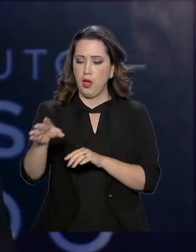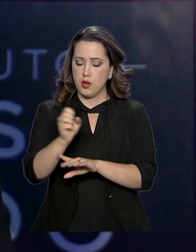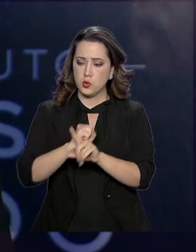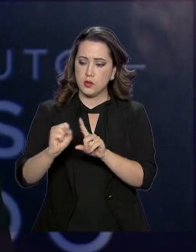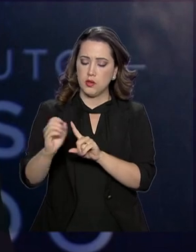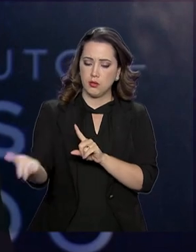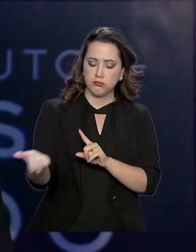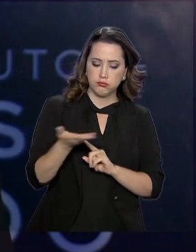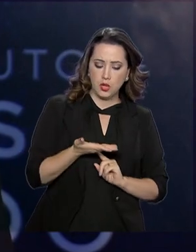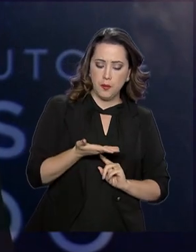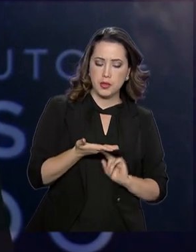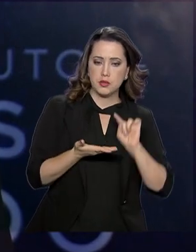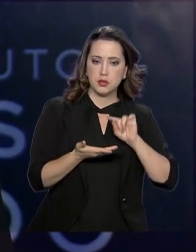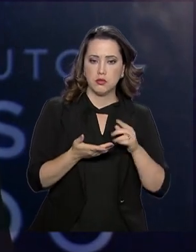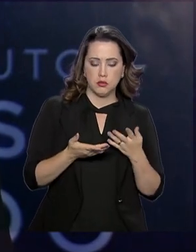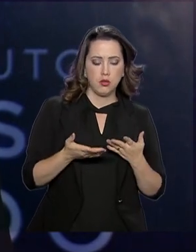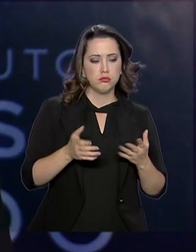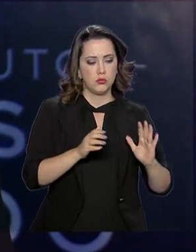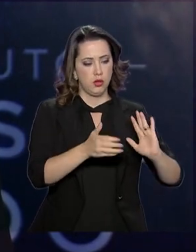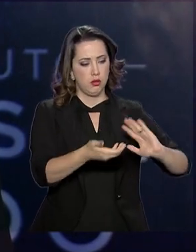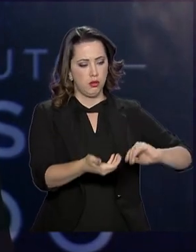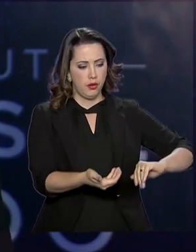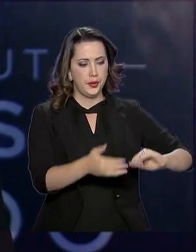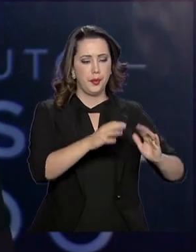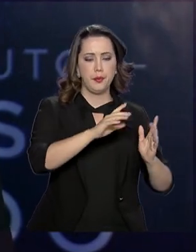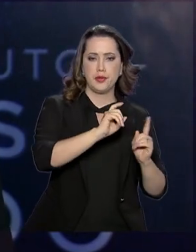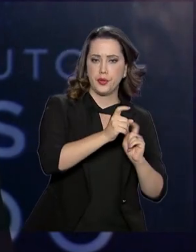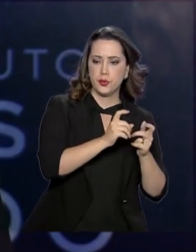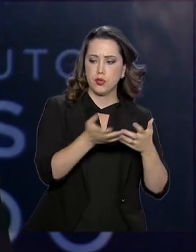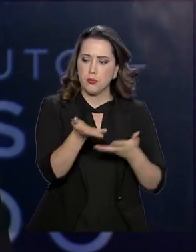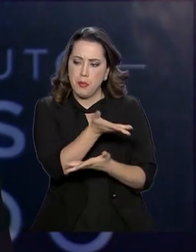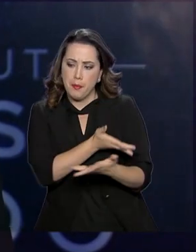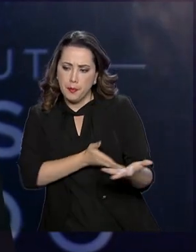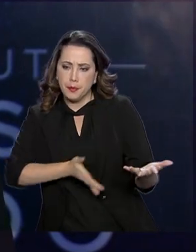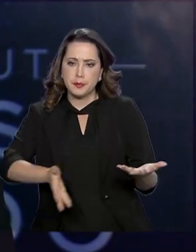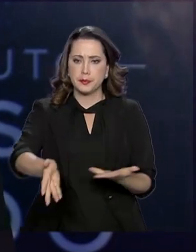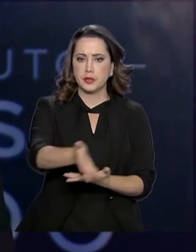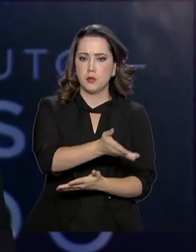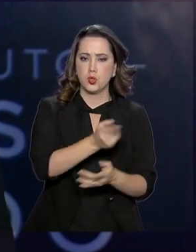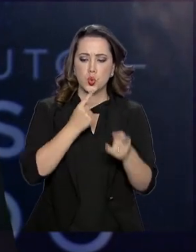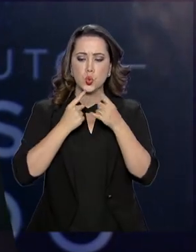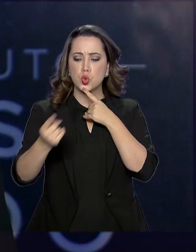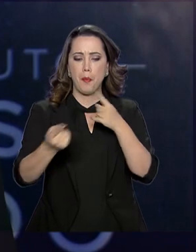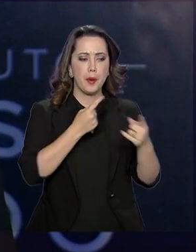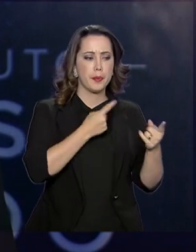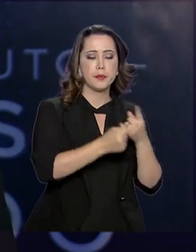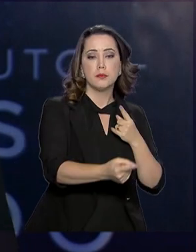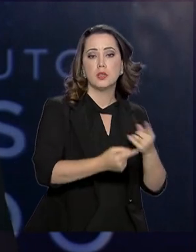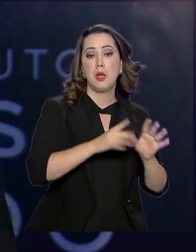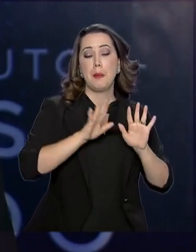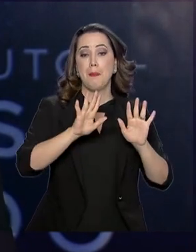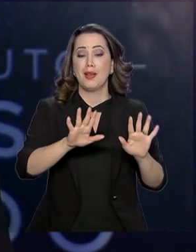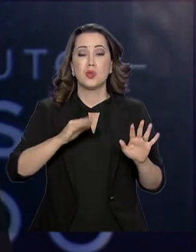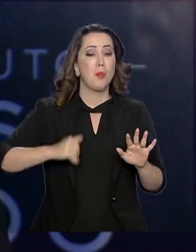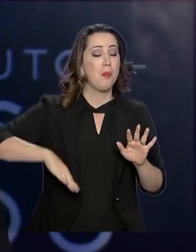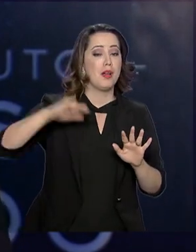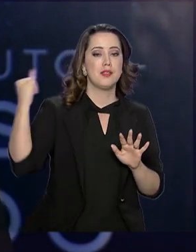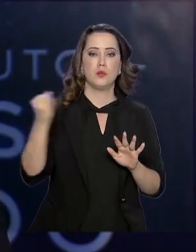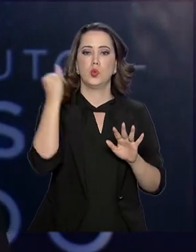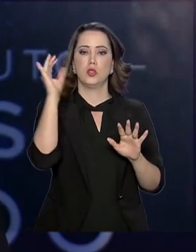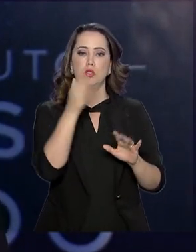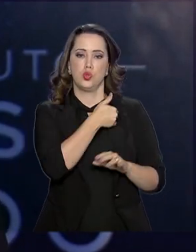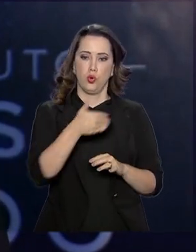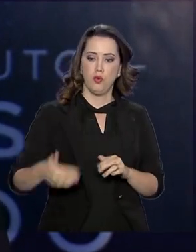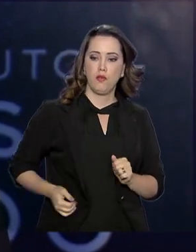civil. Então nós vamos ter que discutir isso, mas o que eu acho mais importante é que o conjunto governo